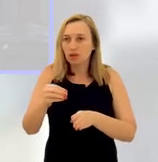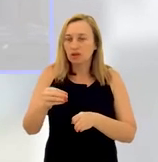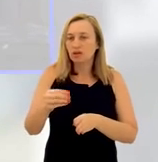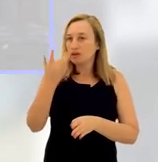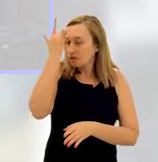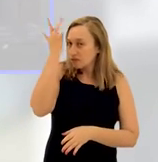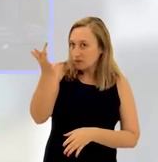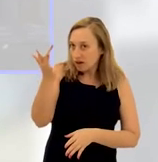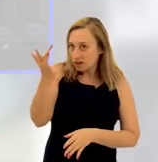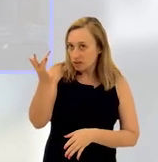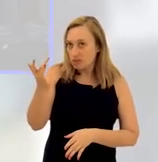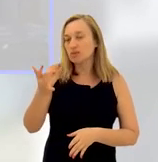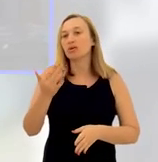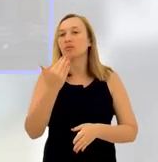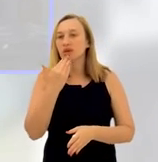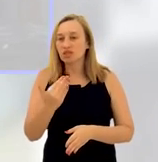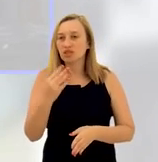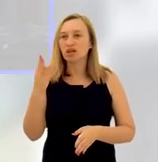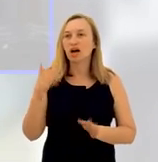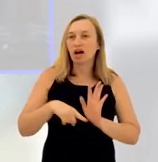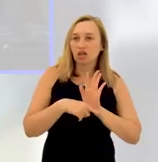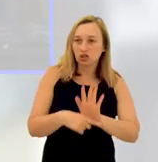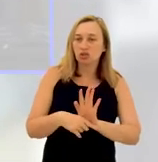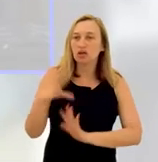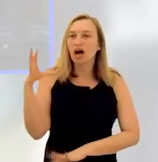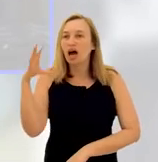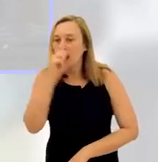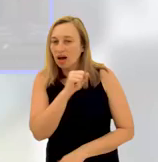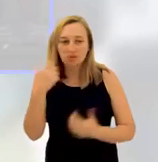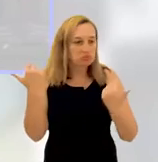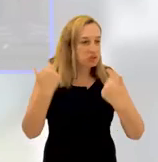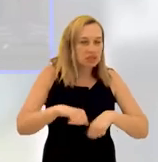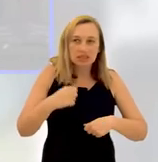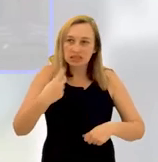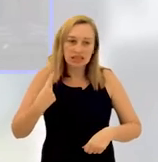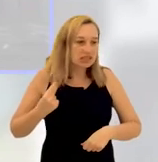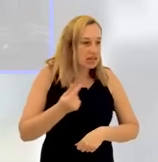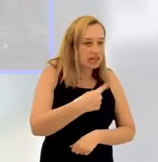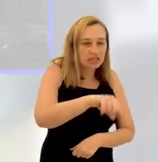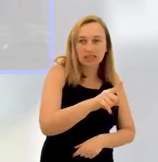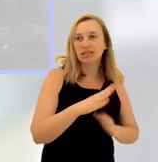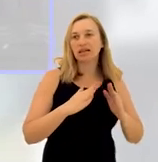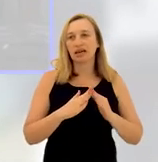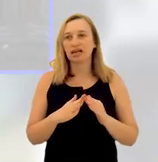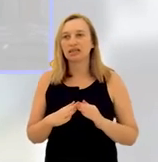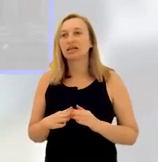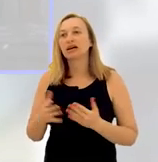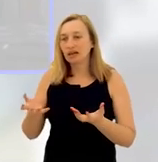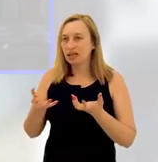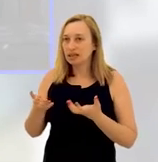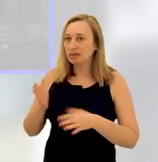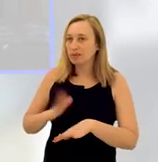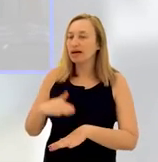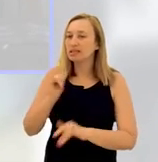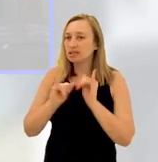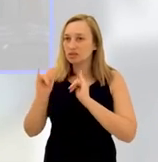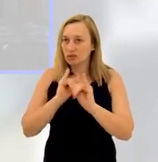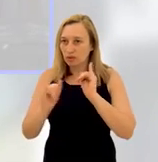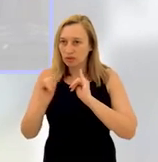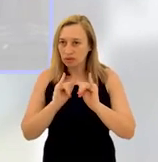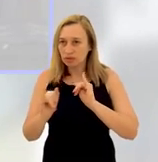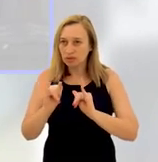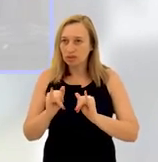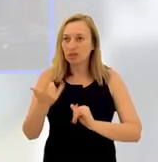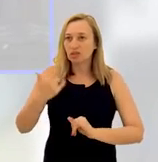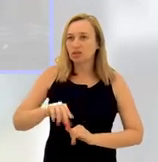Ficou mais fácil buscar proteção e ajuda. Mais rápido e sem precisar se expor ou sair de casa. E se quiser ter